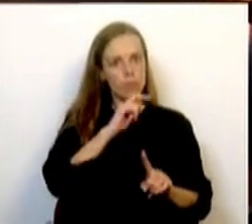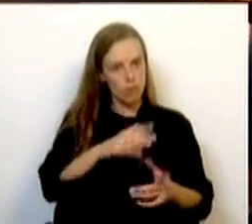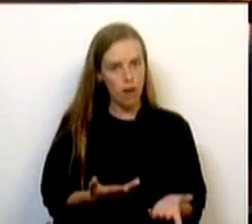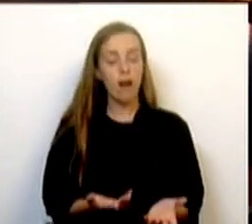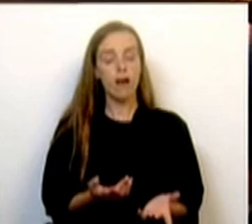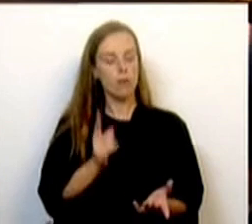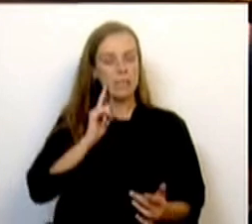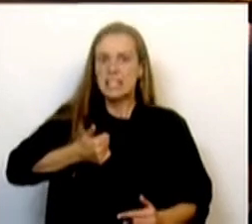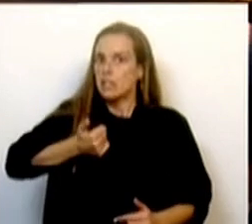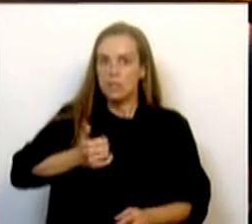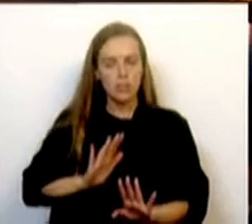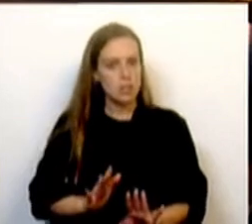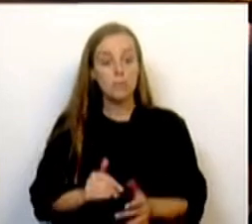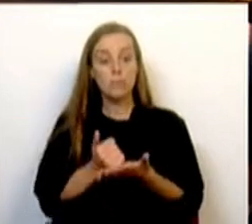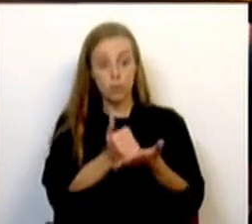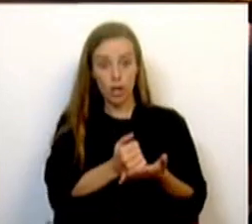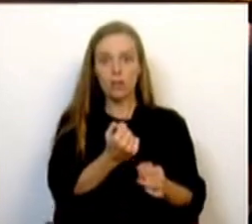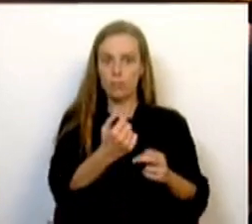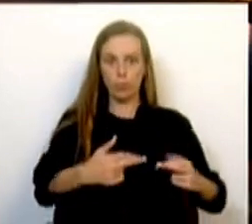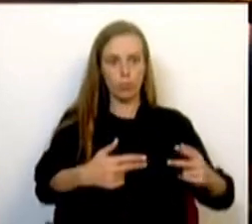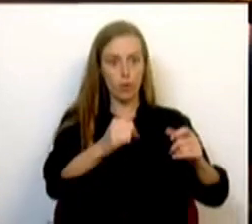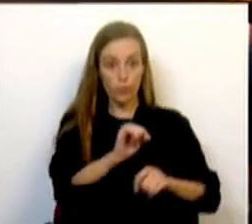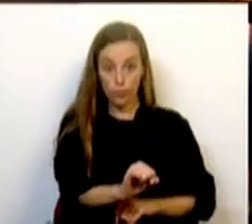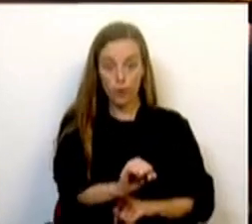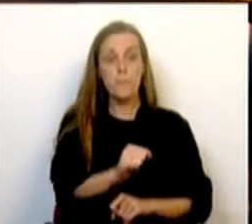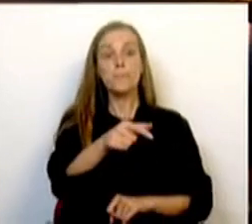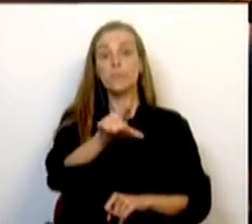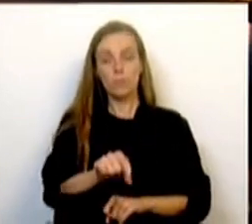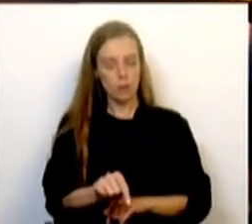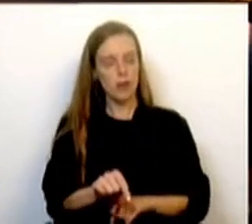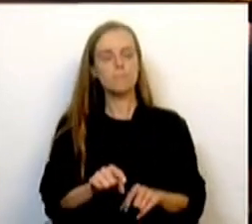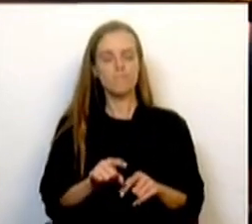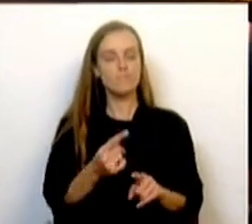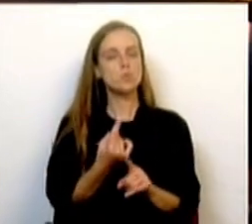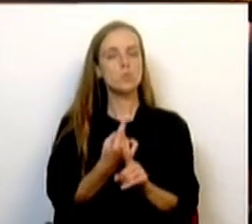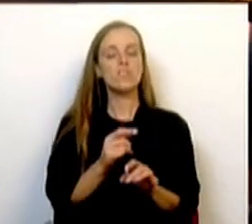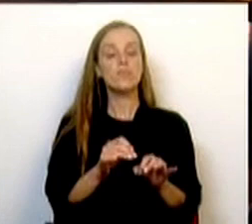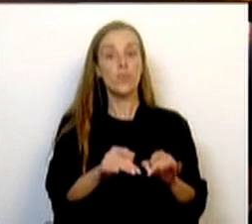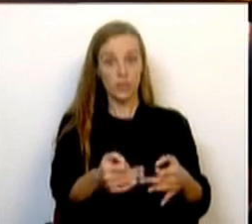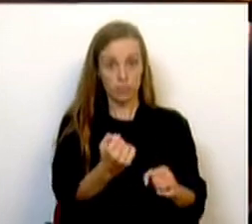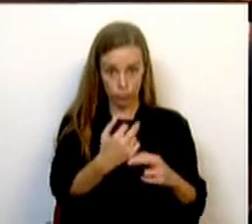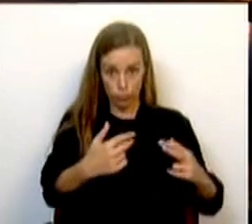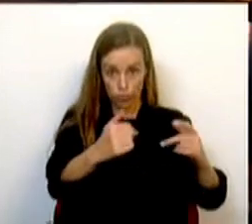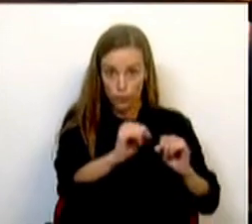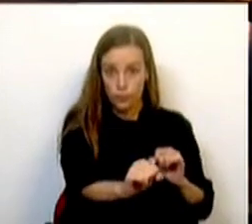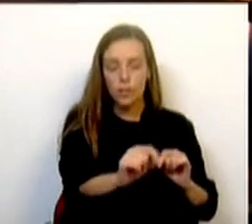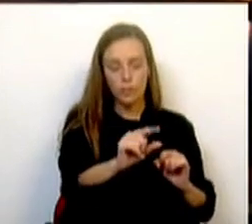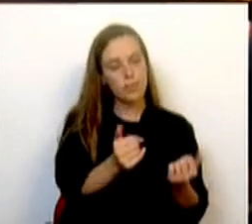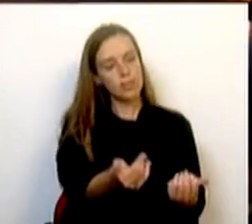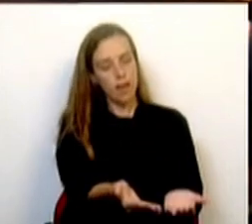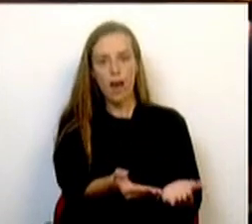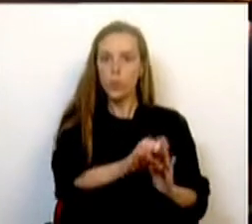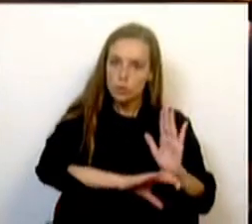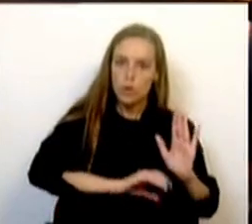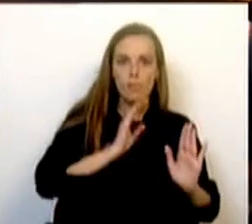é imperativo continuar a apoiar as suas carreiras, assim como responder aos efeitos no término das mesmas. Com a garantia de uma melhor